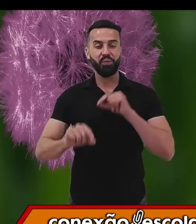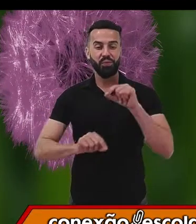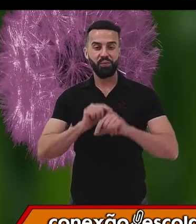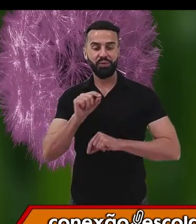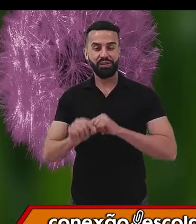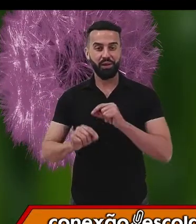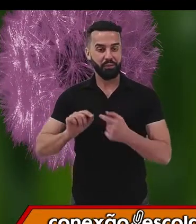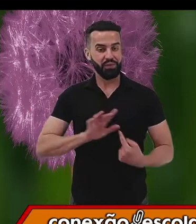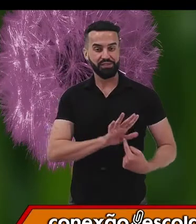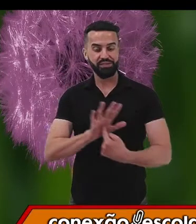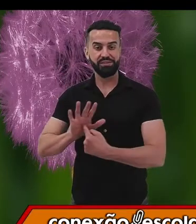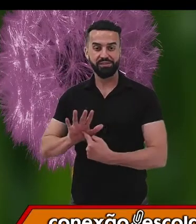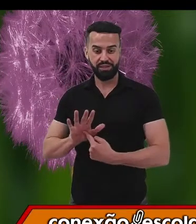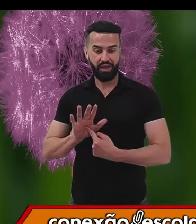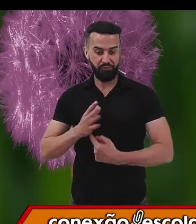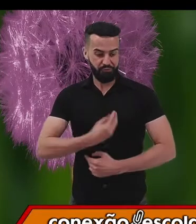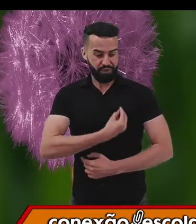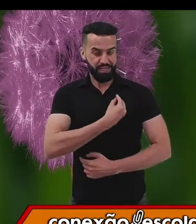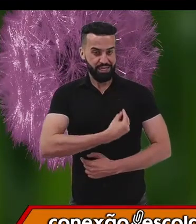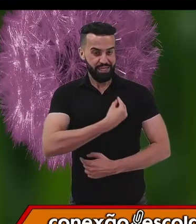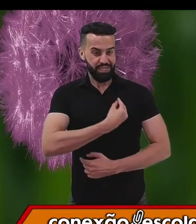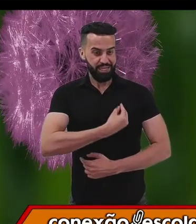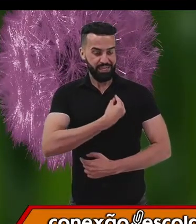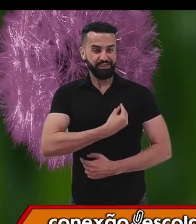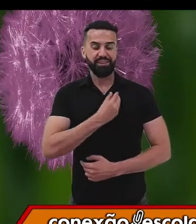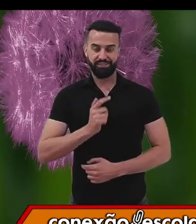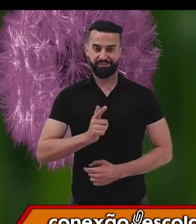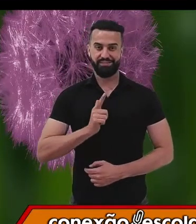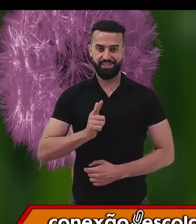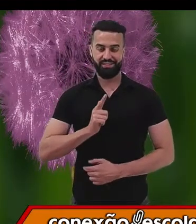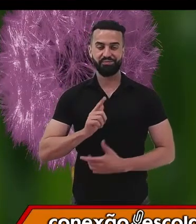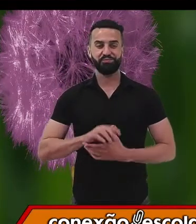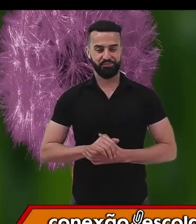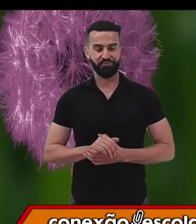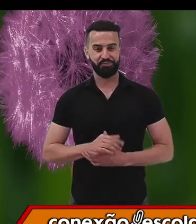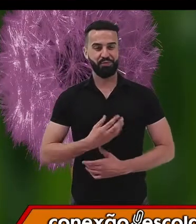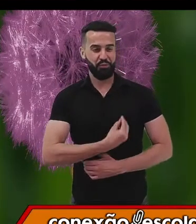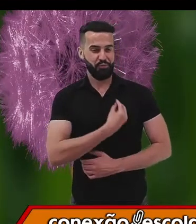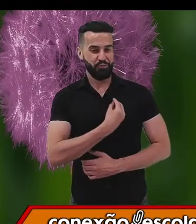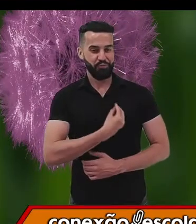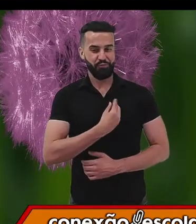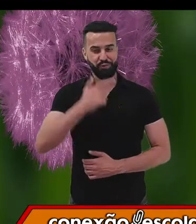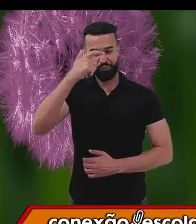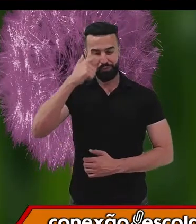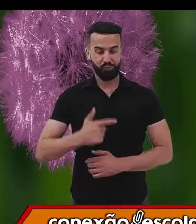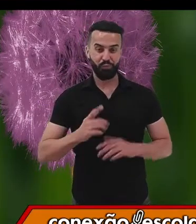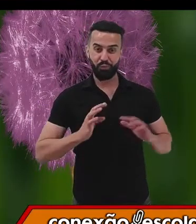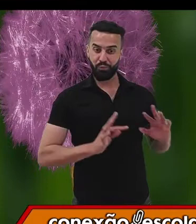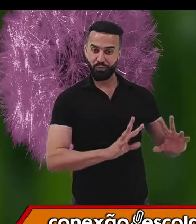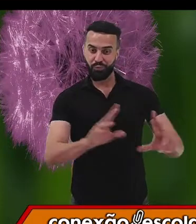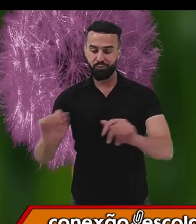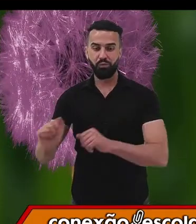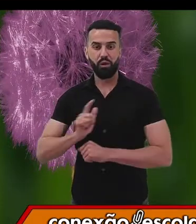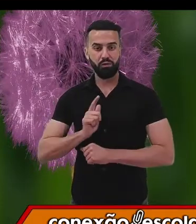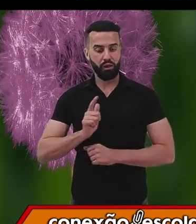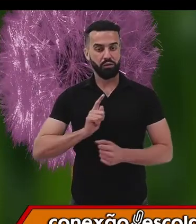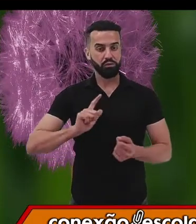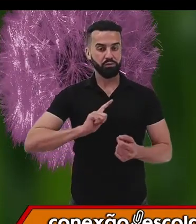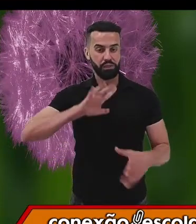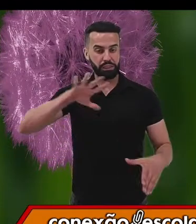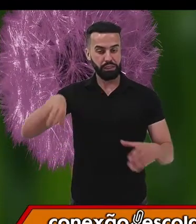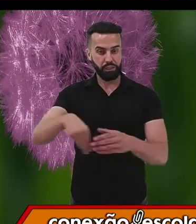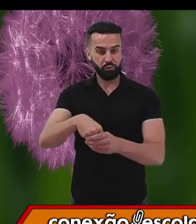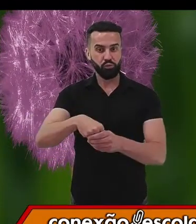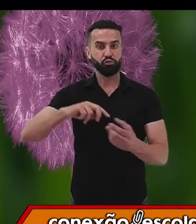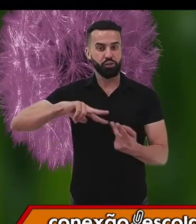manifestação da vida. Os seres vivos também possuem material genético, eles respondem